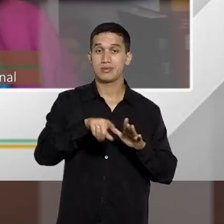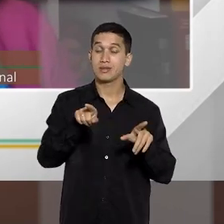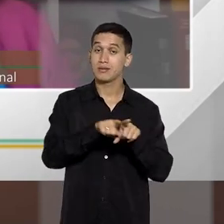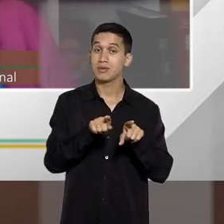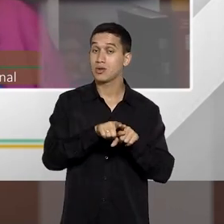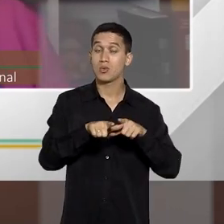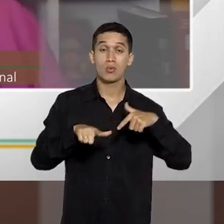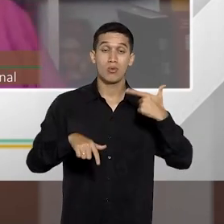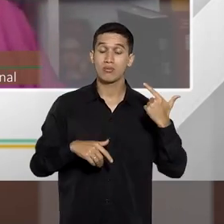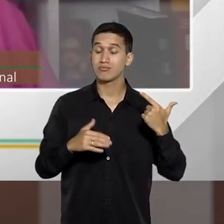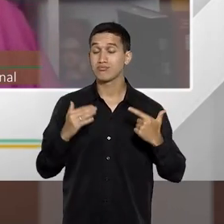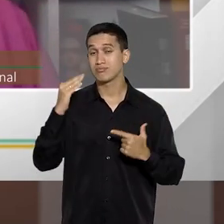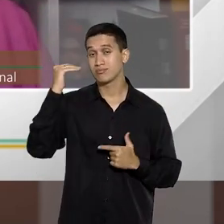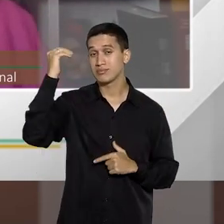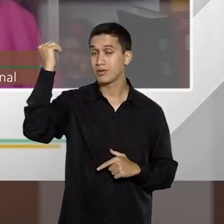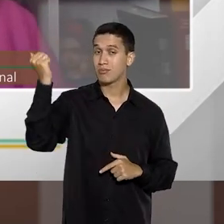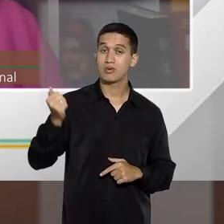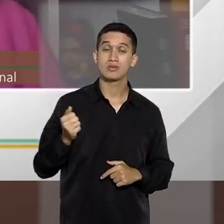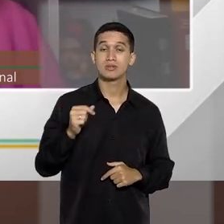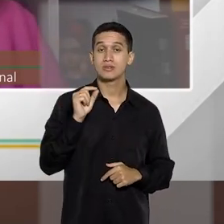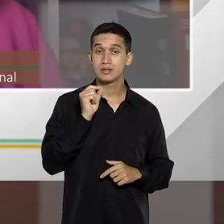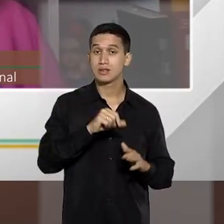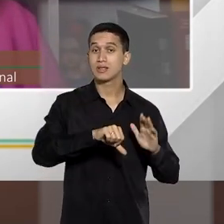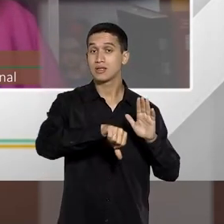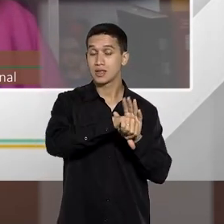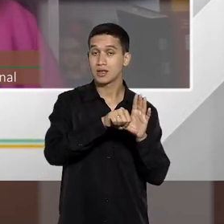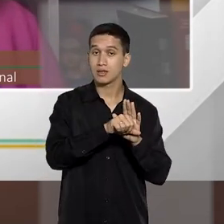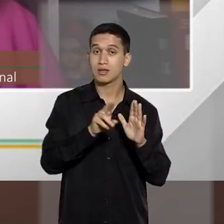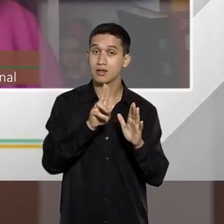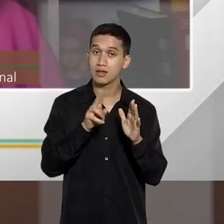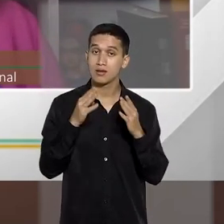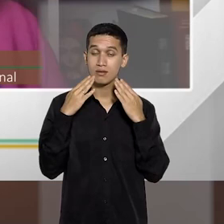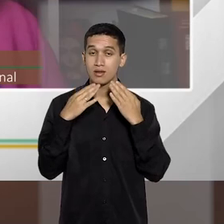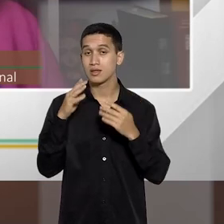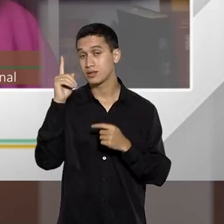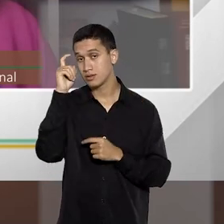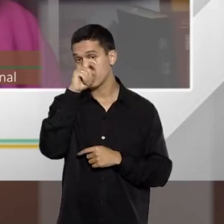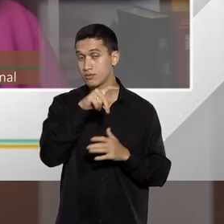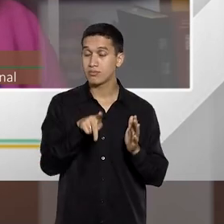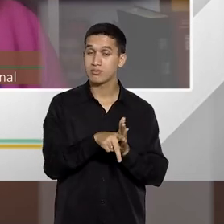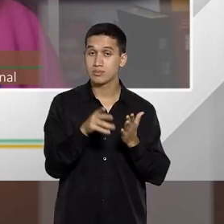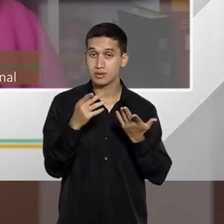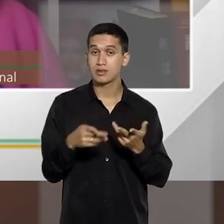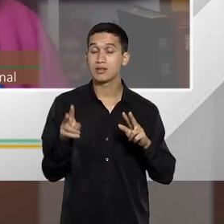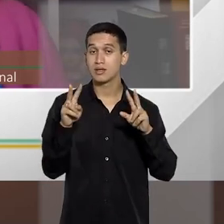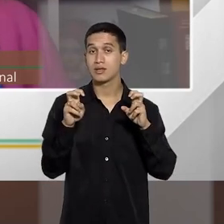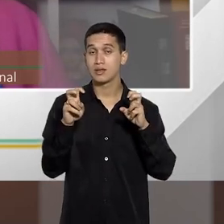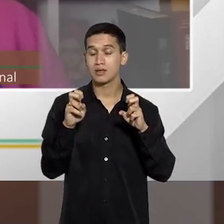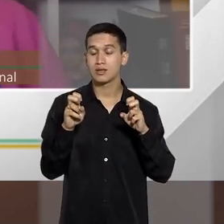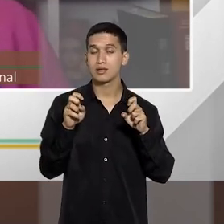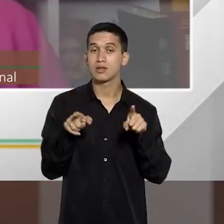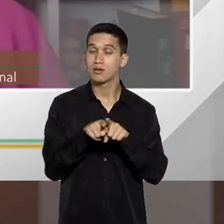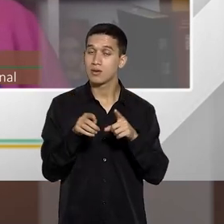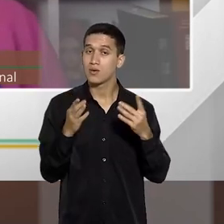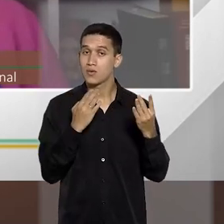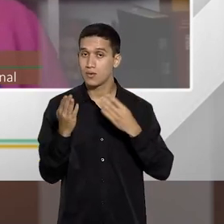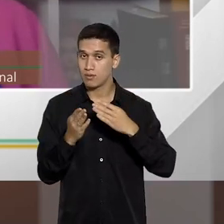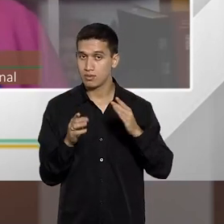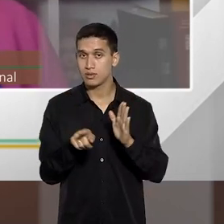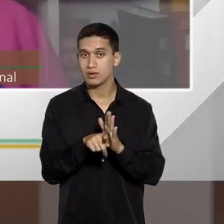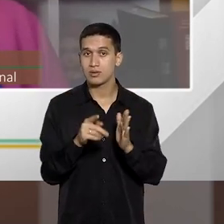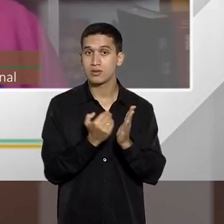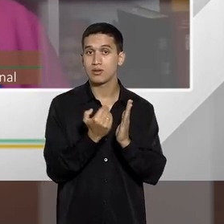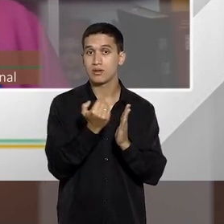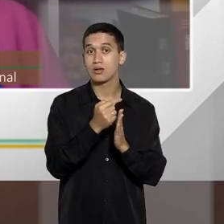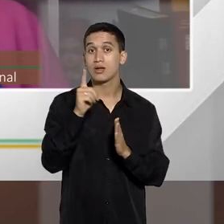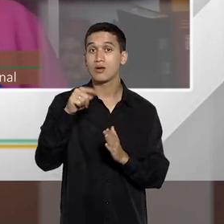para a gente utilizar, para mostrar a dificuldade desse conceito e a comparação com os demais, que é a